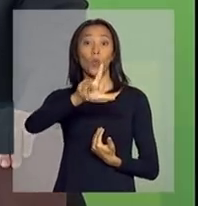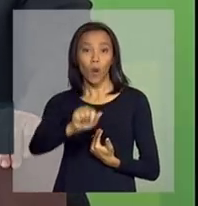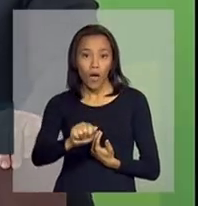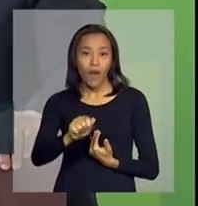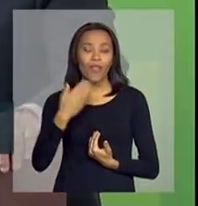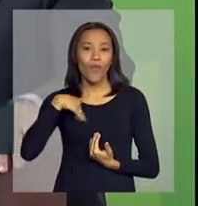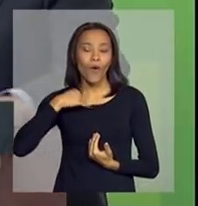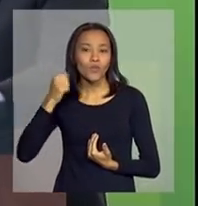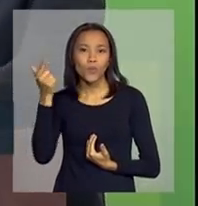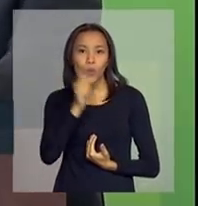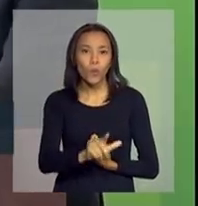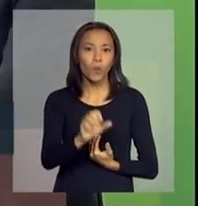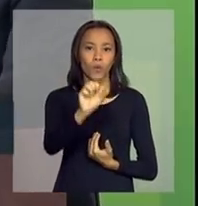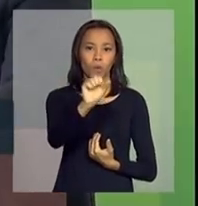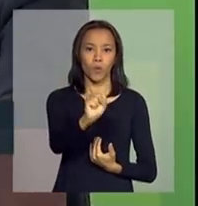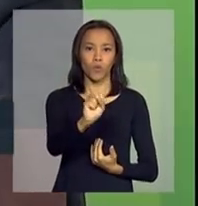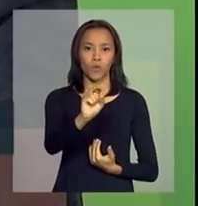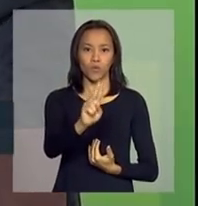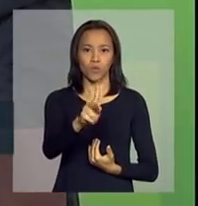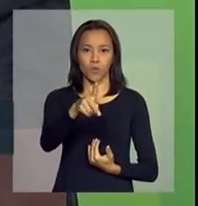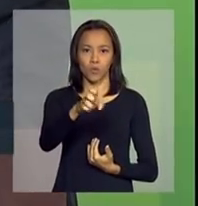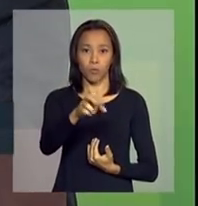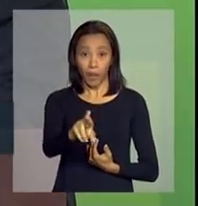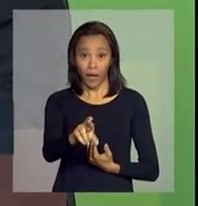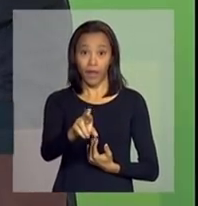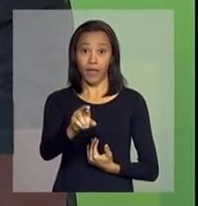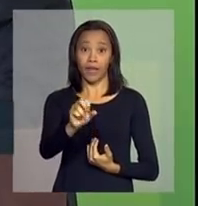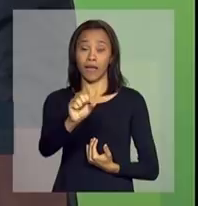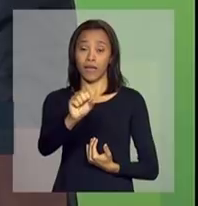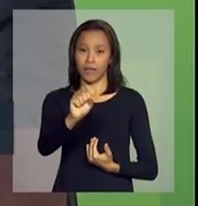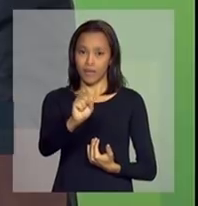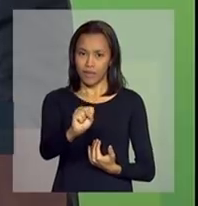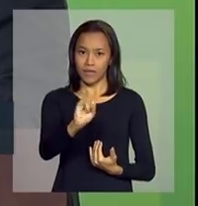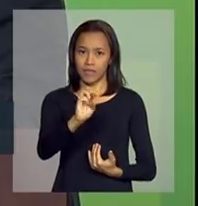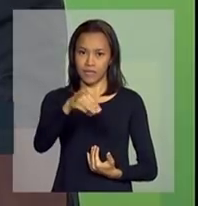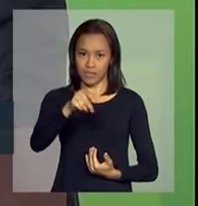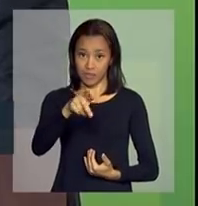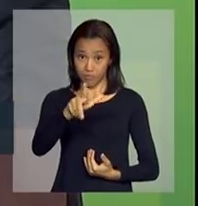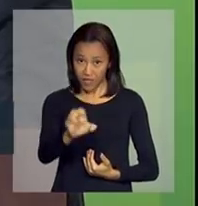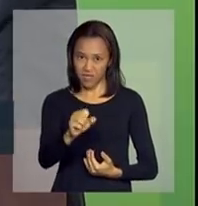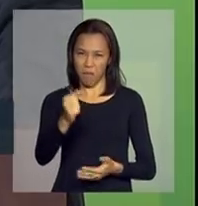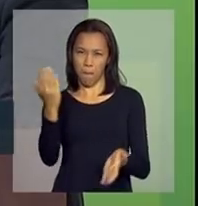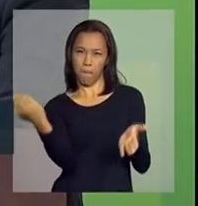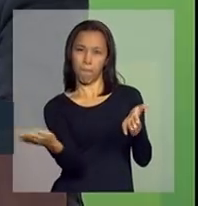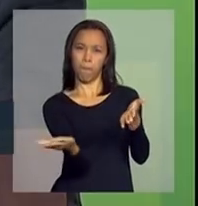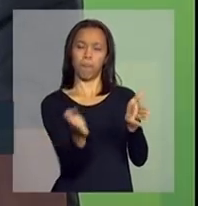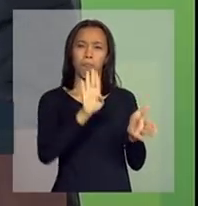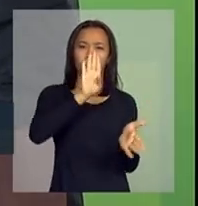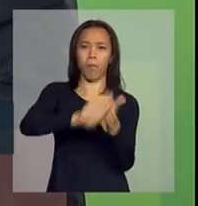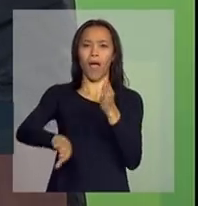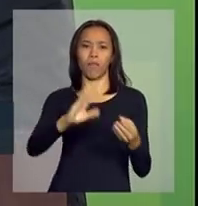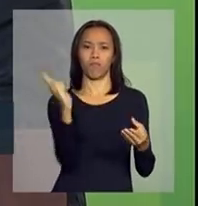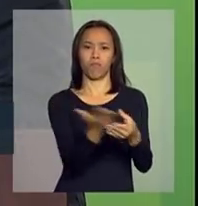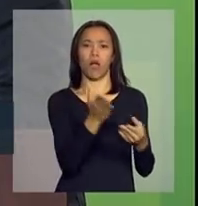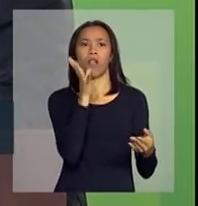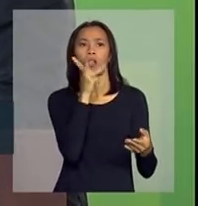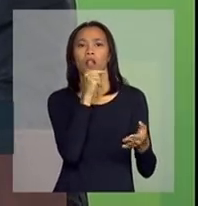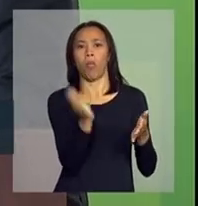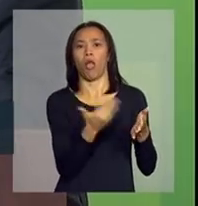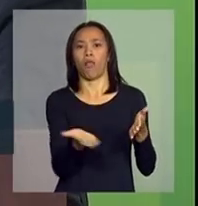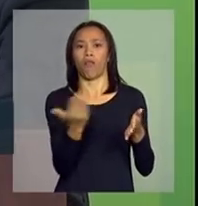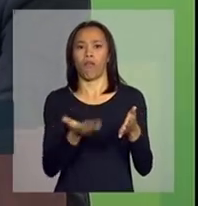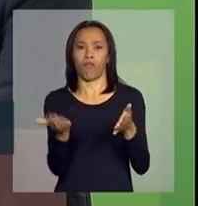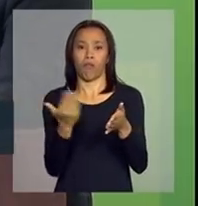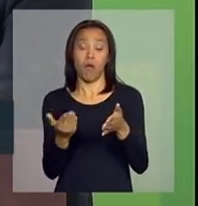Simples, que foi um golpe de morte na burocracia, porque obrigou a unificação